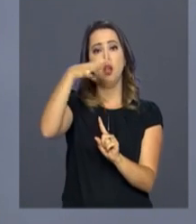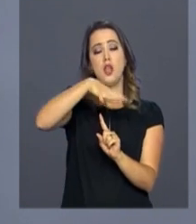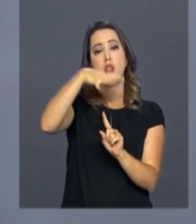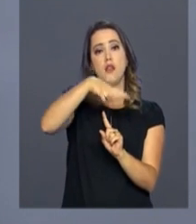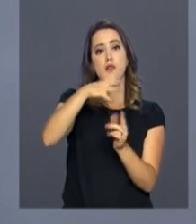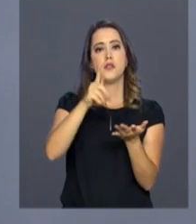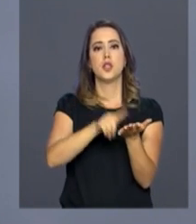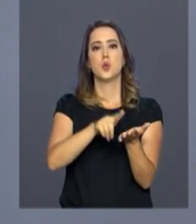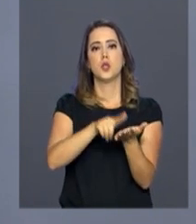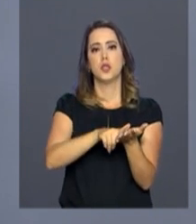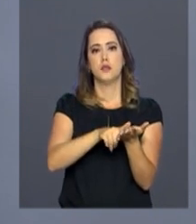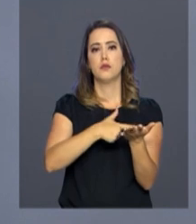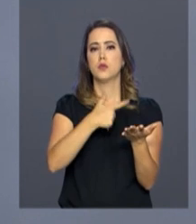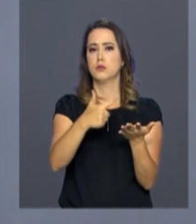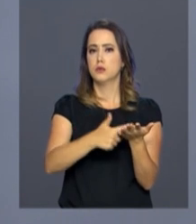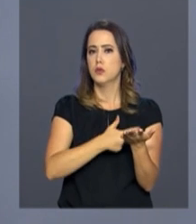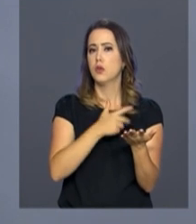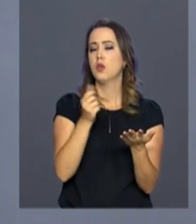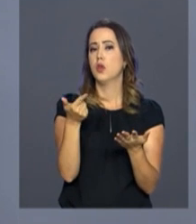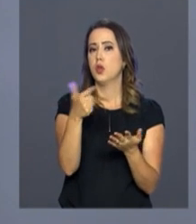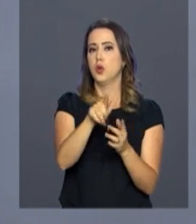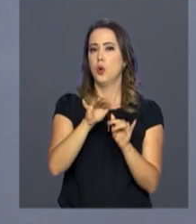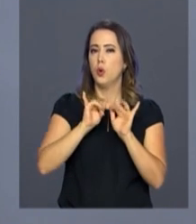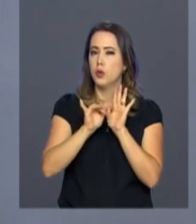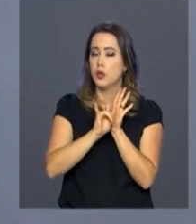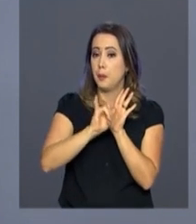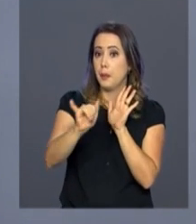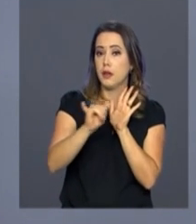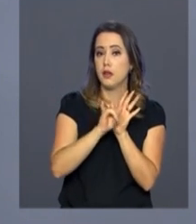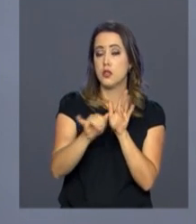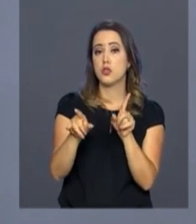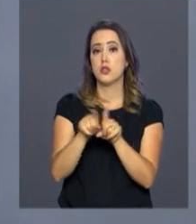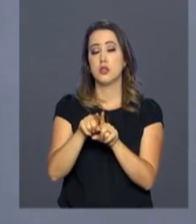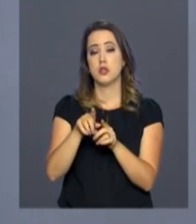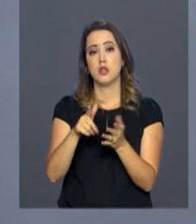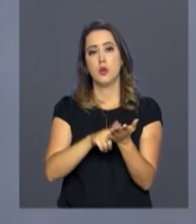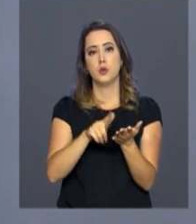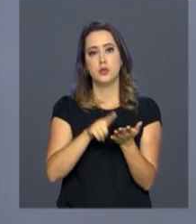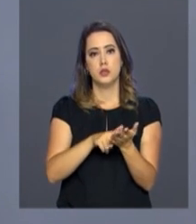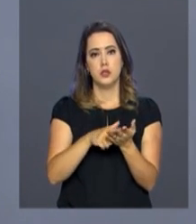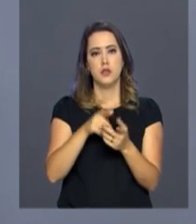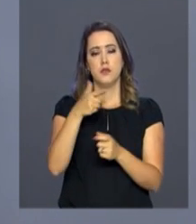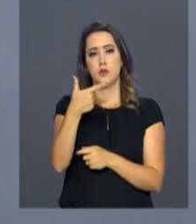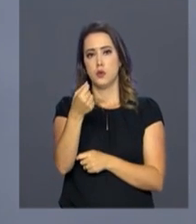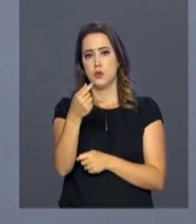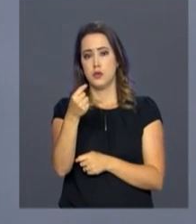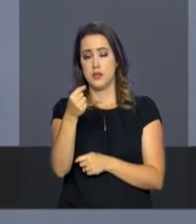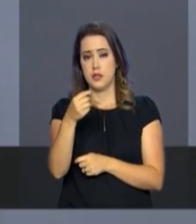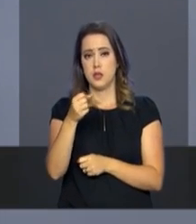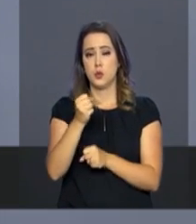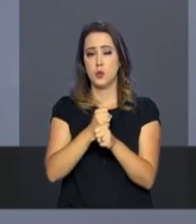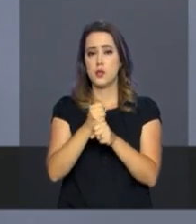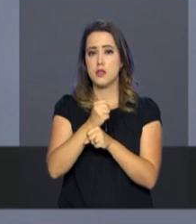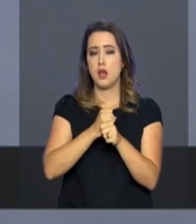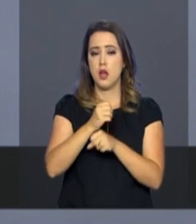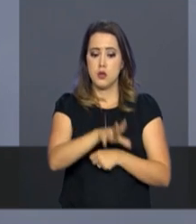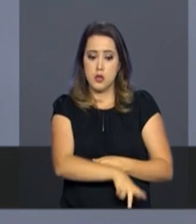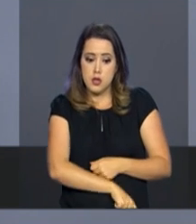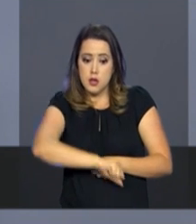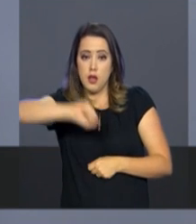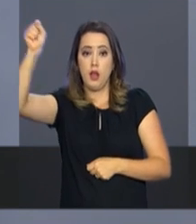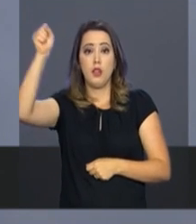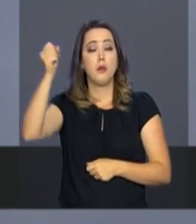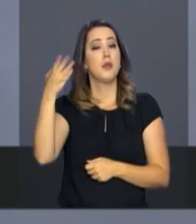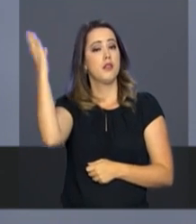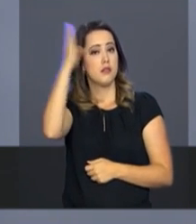literárias e outro para a publicação de livros relacionados aos 200 anos da independência do Brasil. Os detalhes estão no site